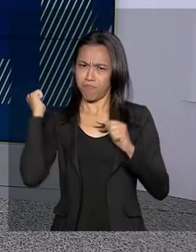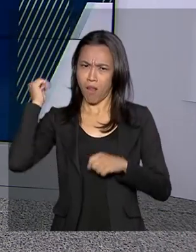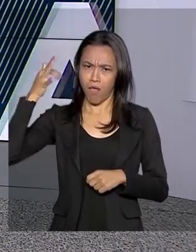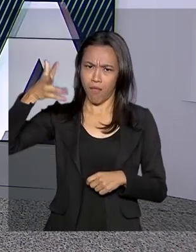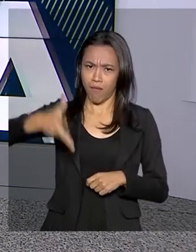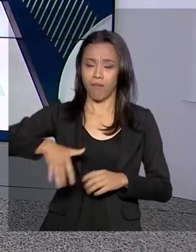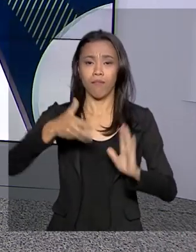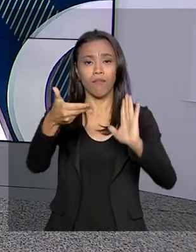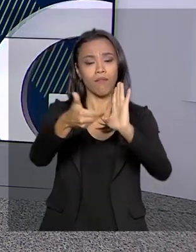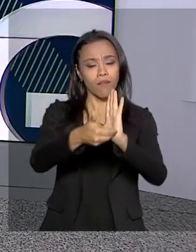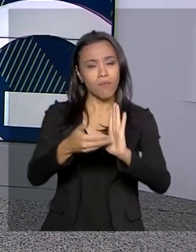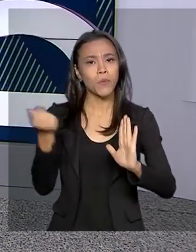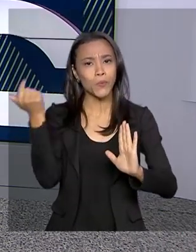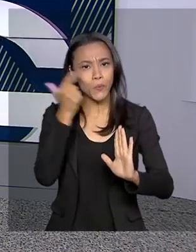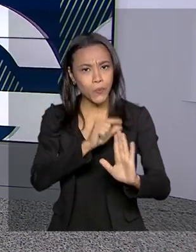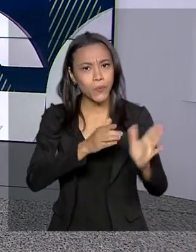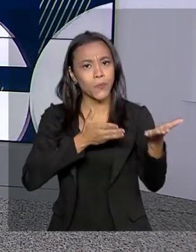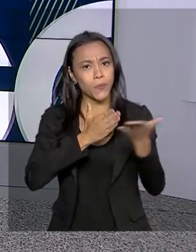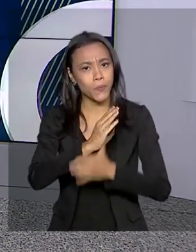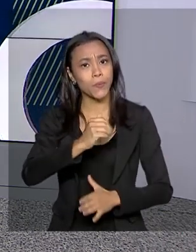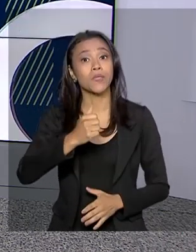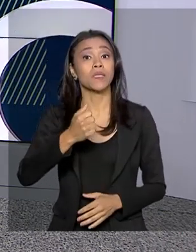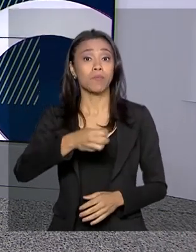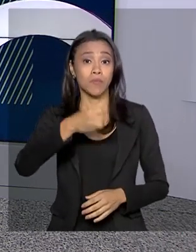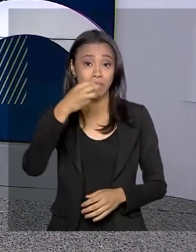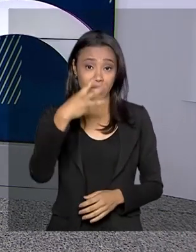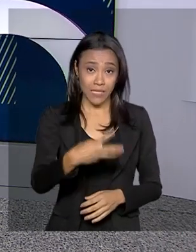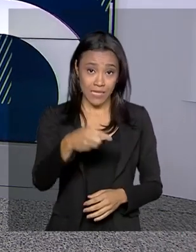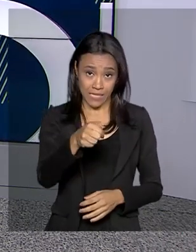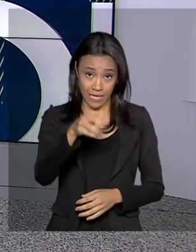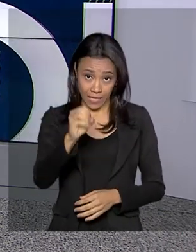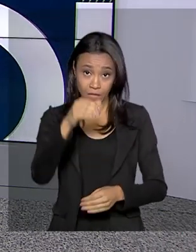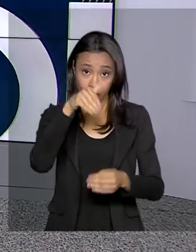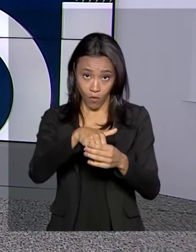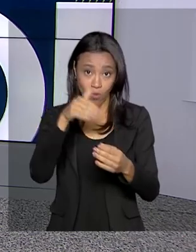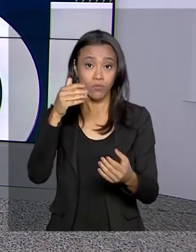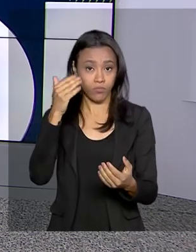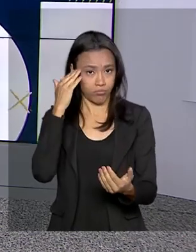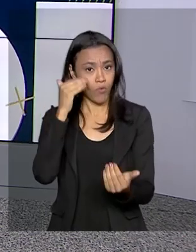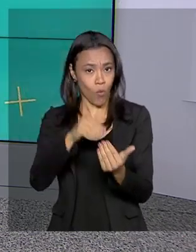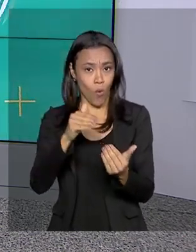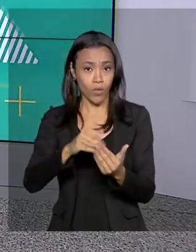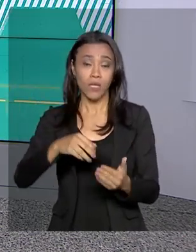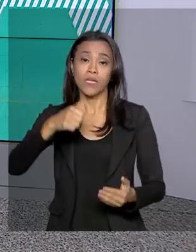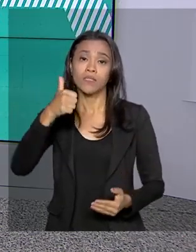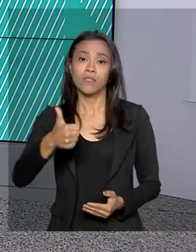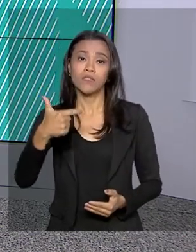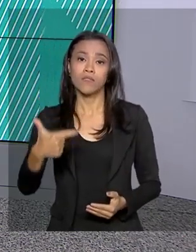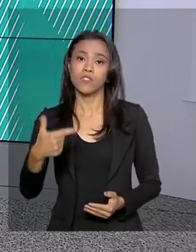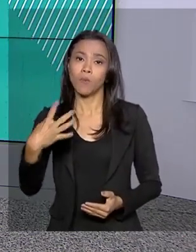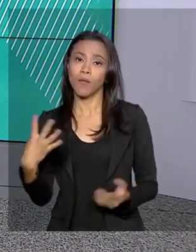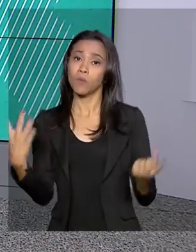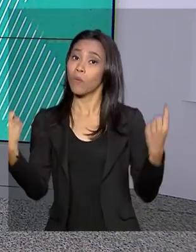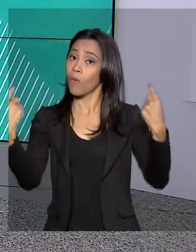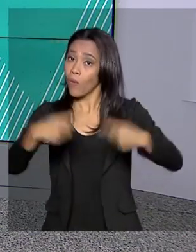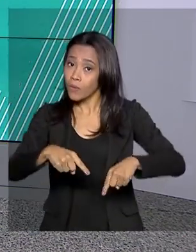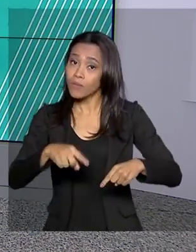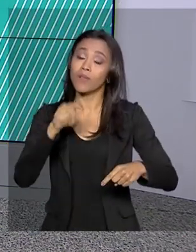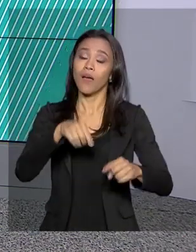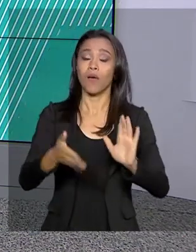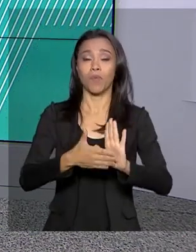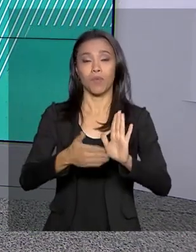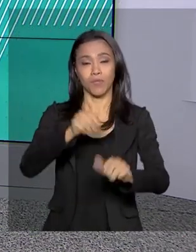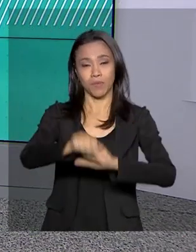Deputados aprovou, em segundo turno, por 370 votos a favor e 124 contra, a reforma da Previdência.